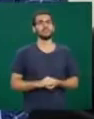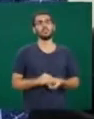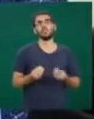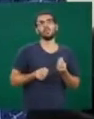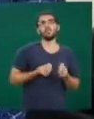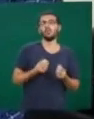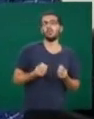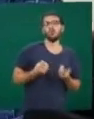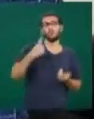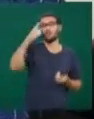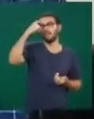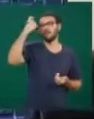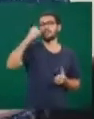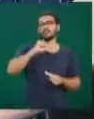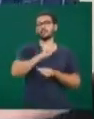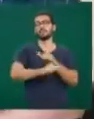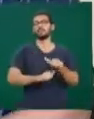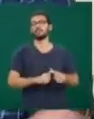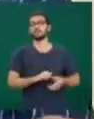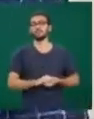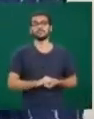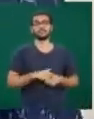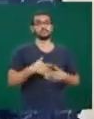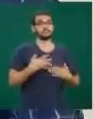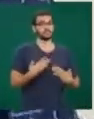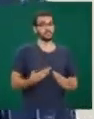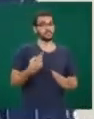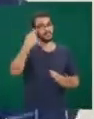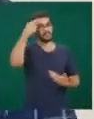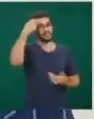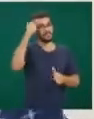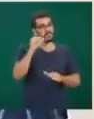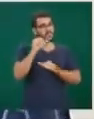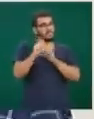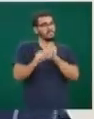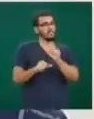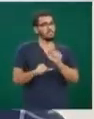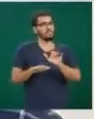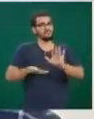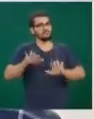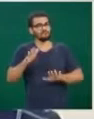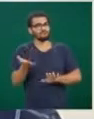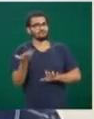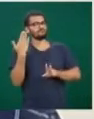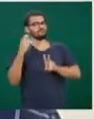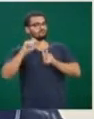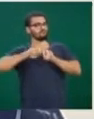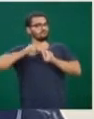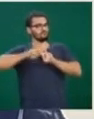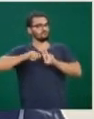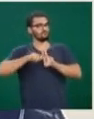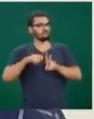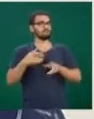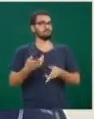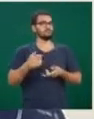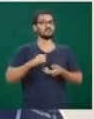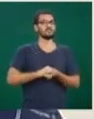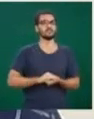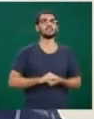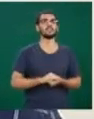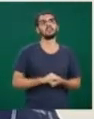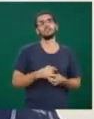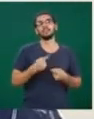surgiu a ideia dessa mudança. A ideia da mudança dos sites dos campos da UFU surgiu há mais ou menos dois meses